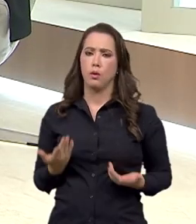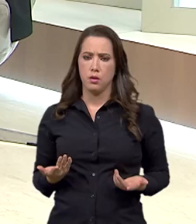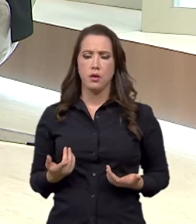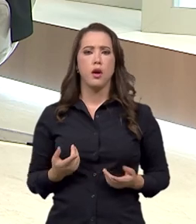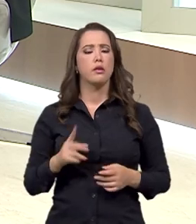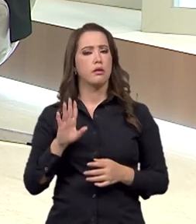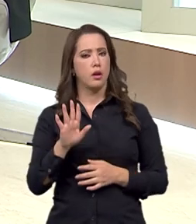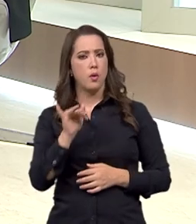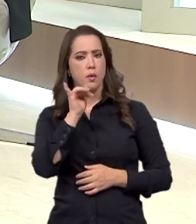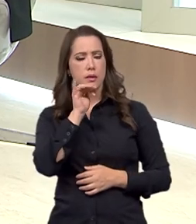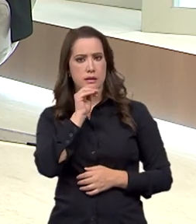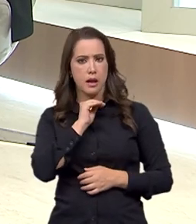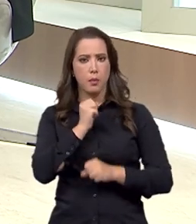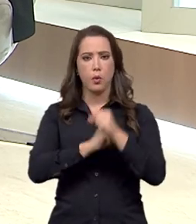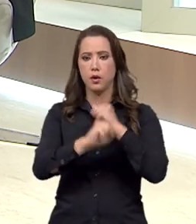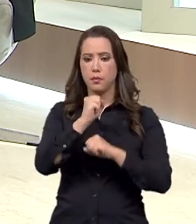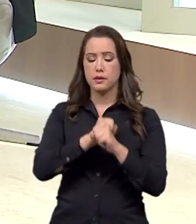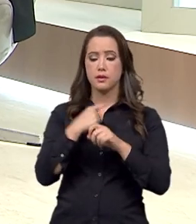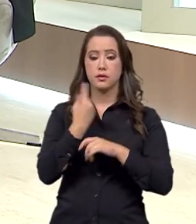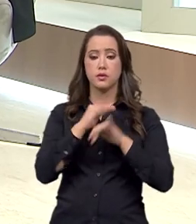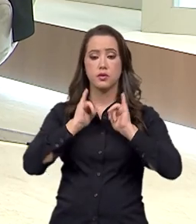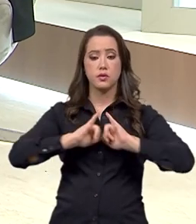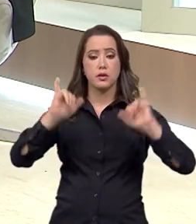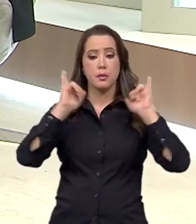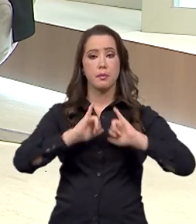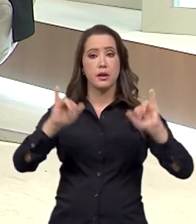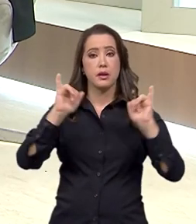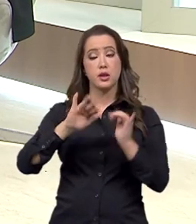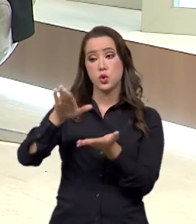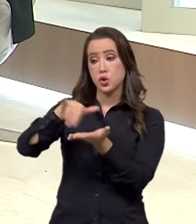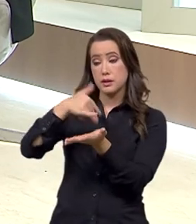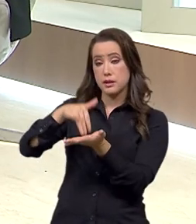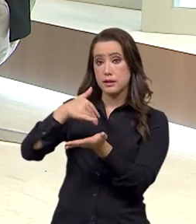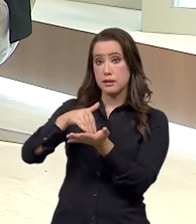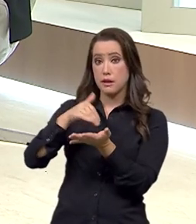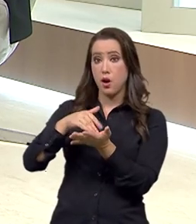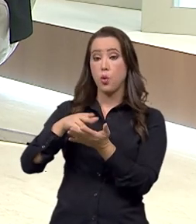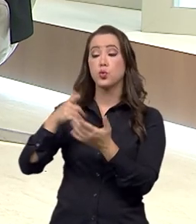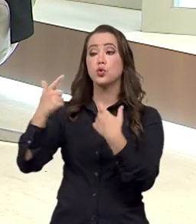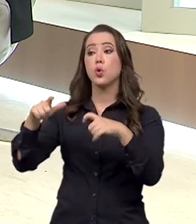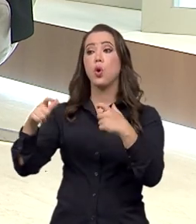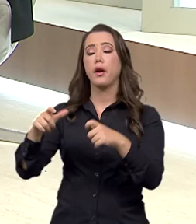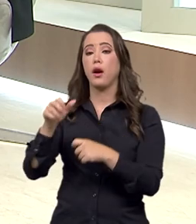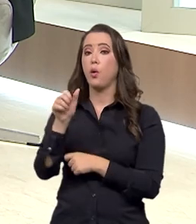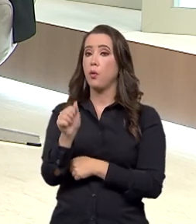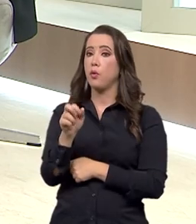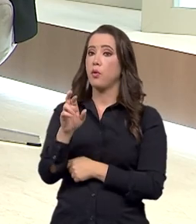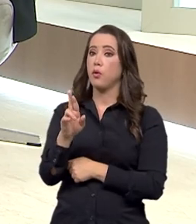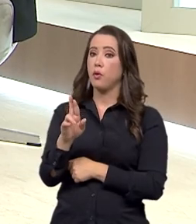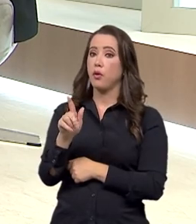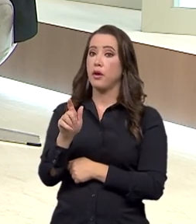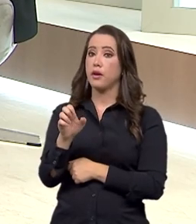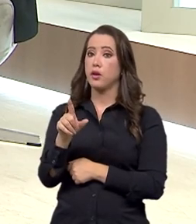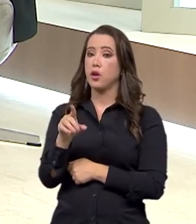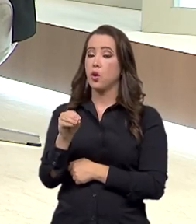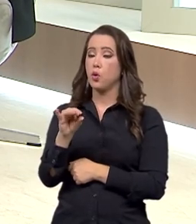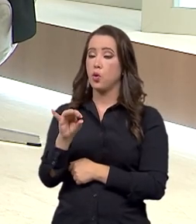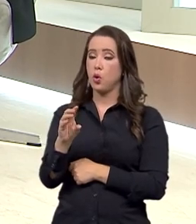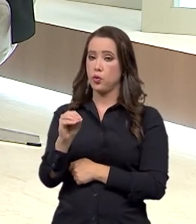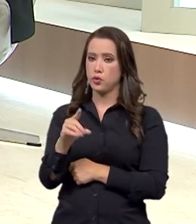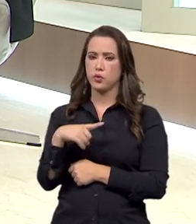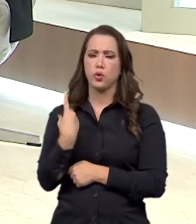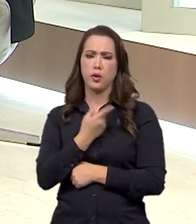Paulo, nós fizemos uma campanha de cadastramento de sítios arqueológicos. Nós já temos no nosso sistema 28 mil sítios